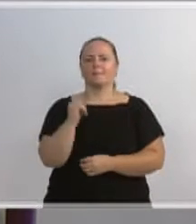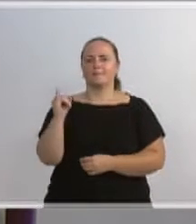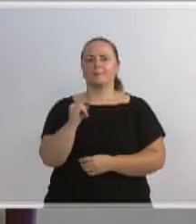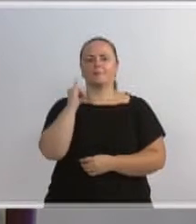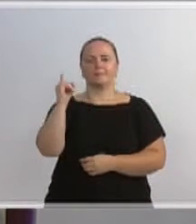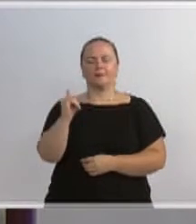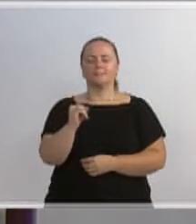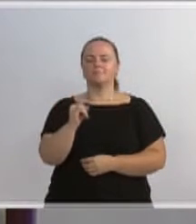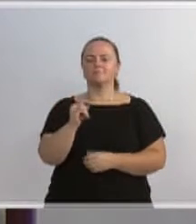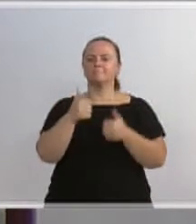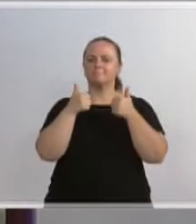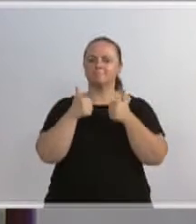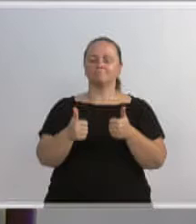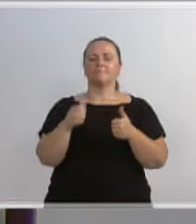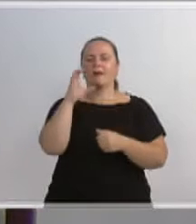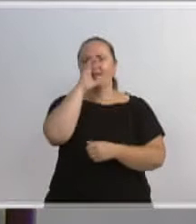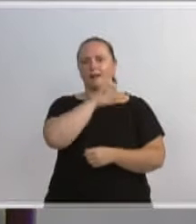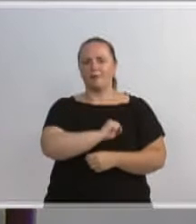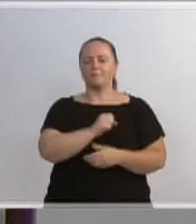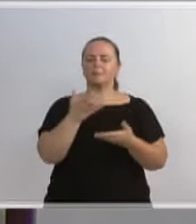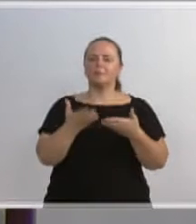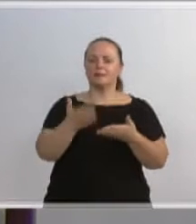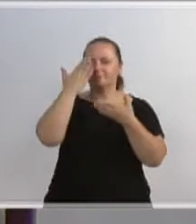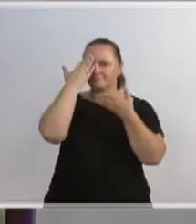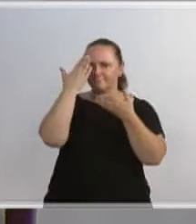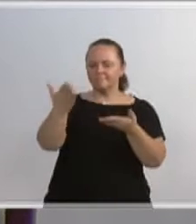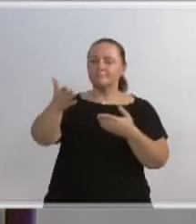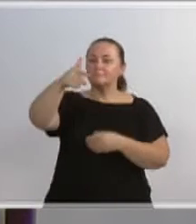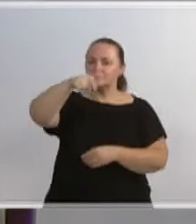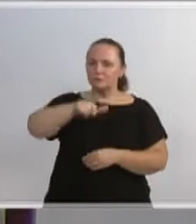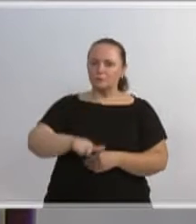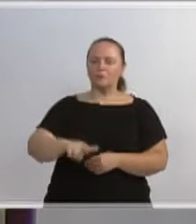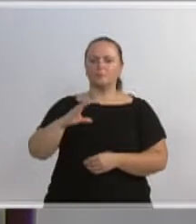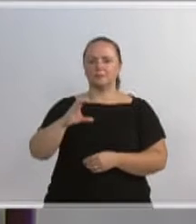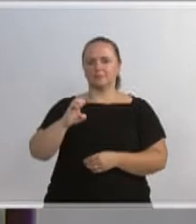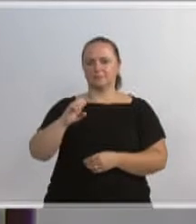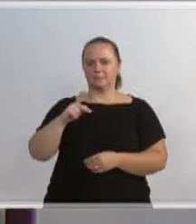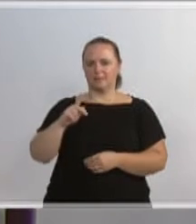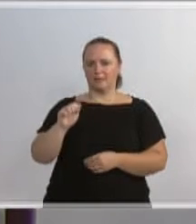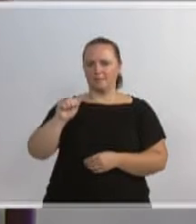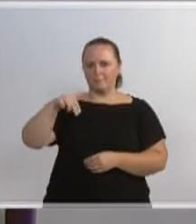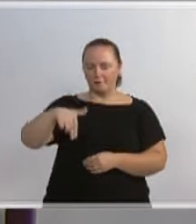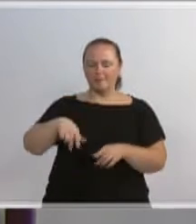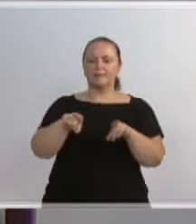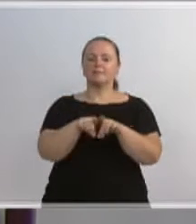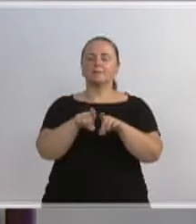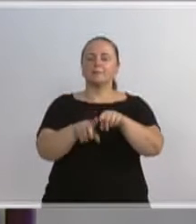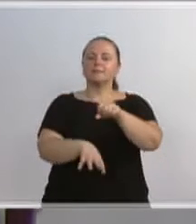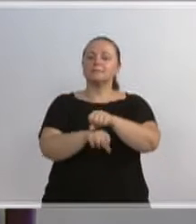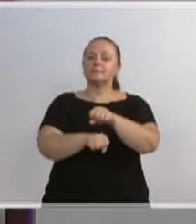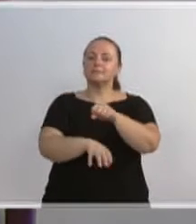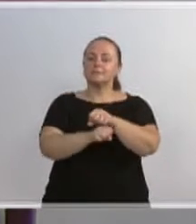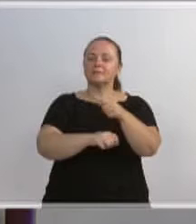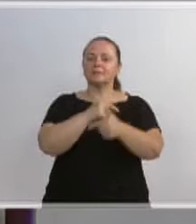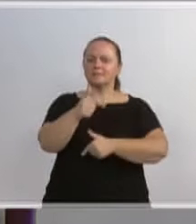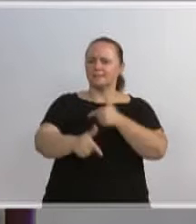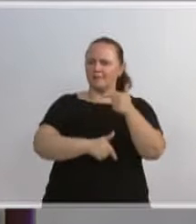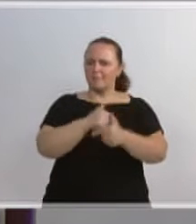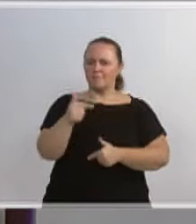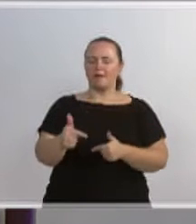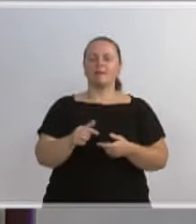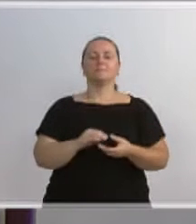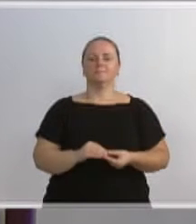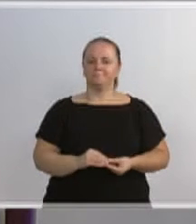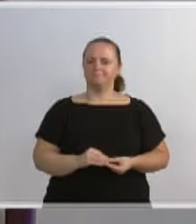saia com mais rapidez. Quero agradecer novamente a CEPLAN, bem como também a CETERB, pelo trabalho que está sendo desenvolvido e atendendo o pedido da